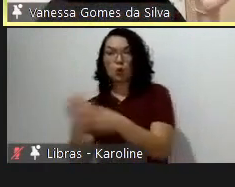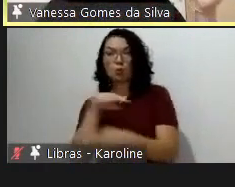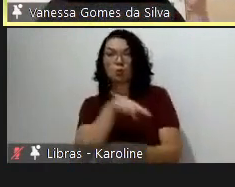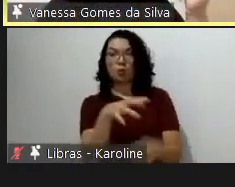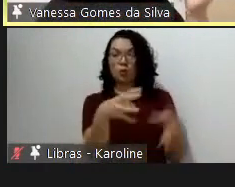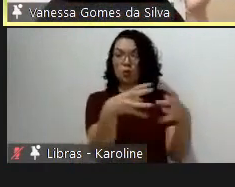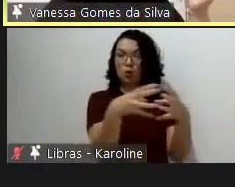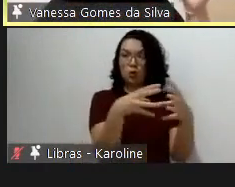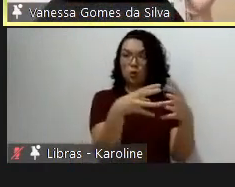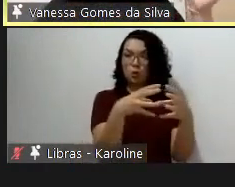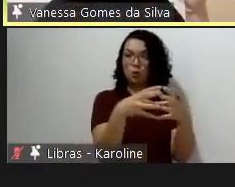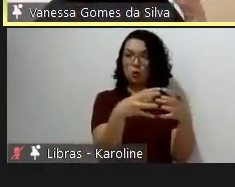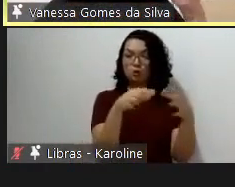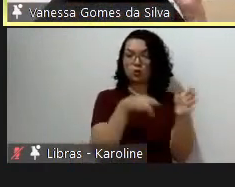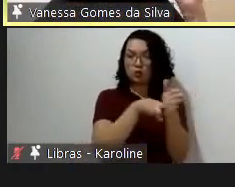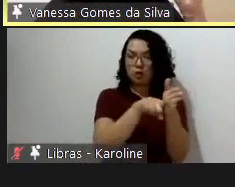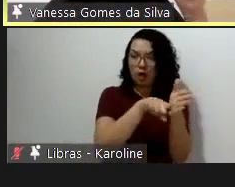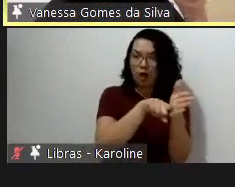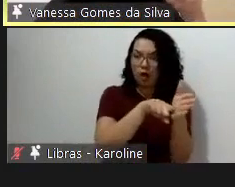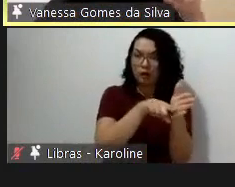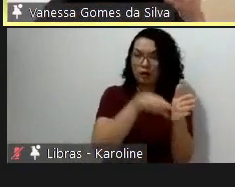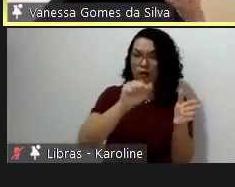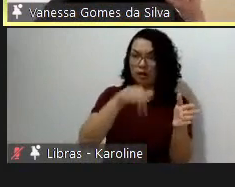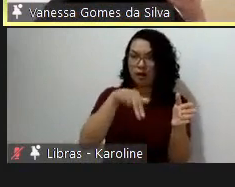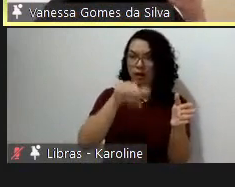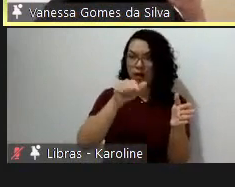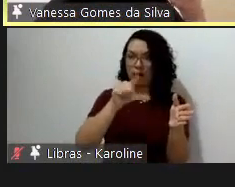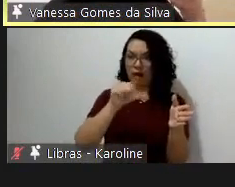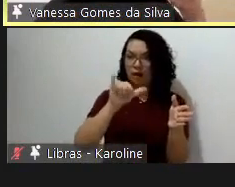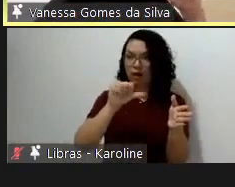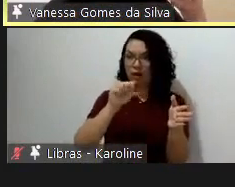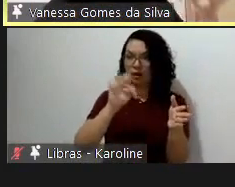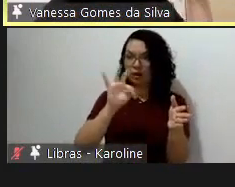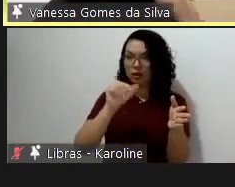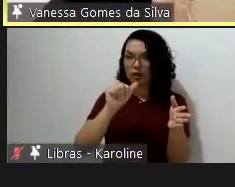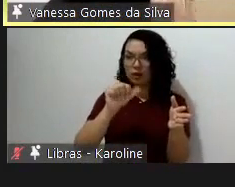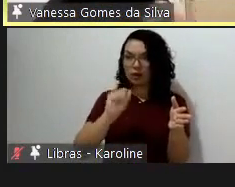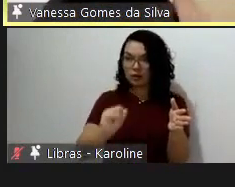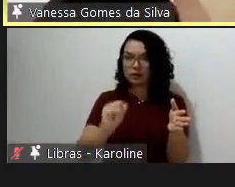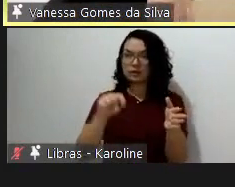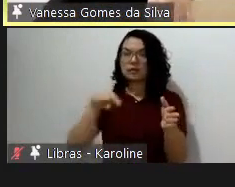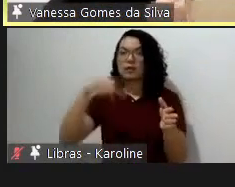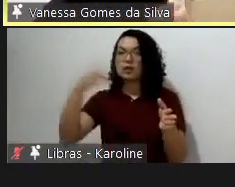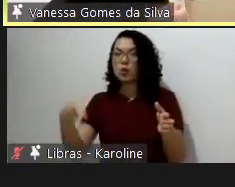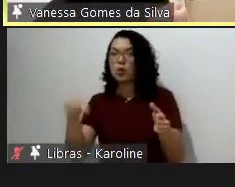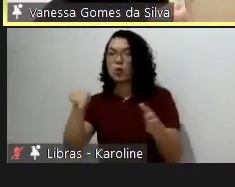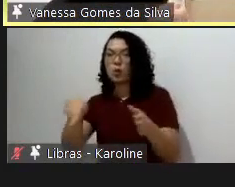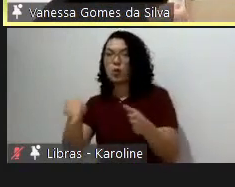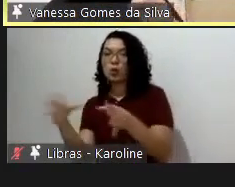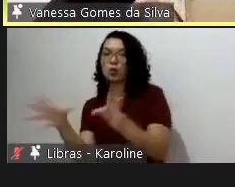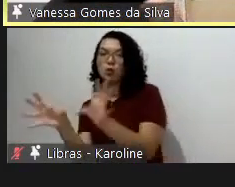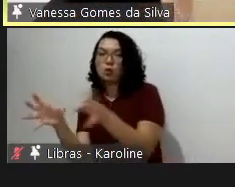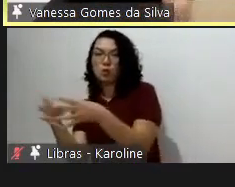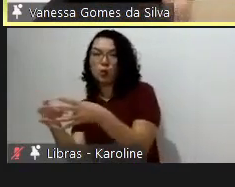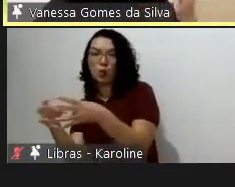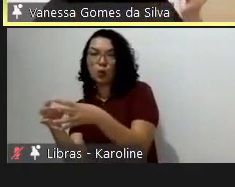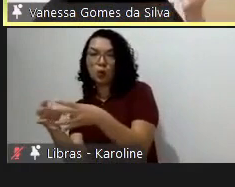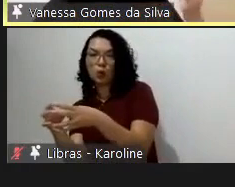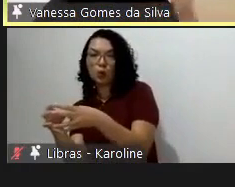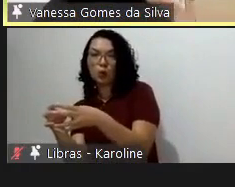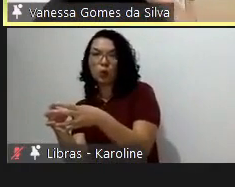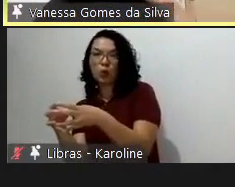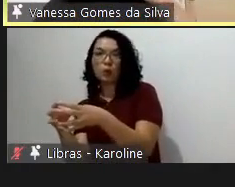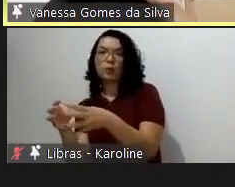e o segundo foco era na comparação de resultados com base em ACVI, eles faziam intervenção e avaliavam novamente. Em